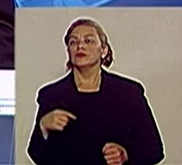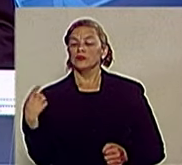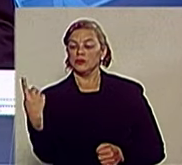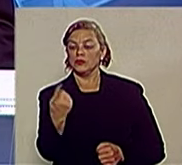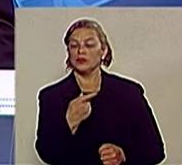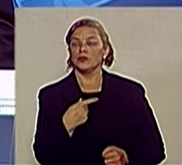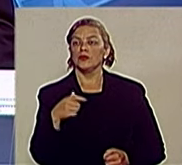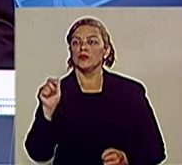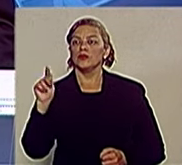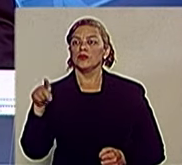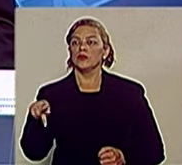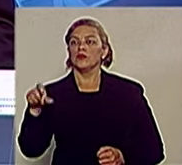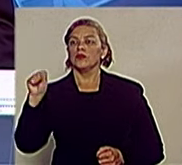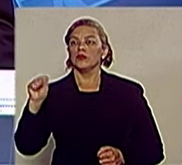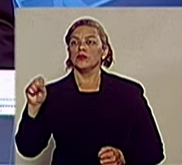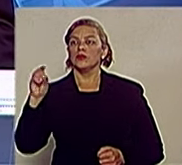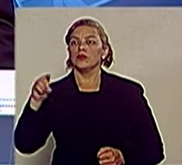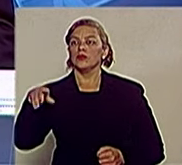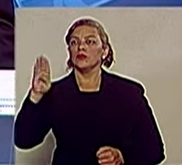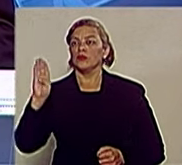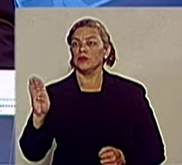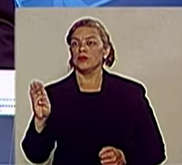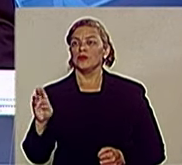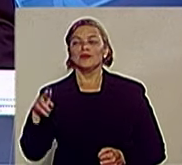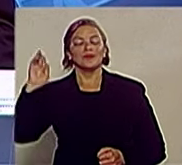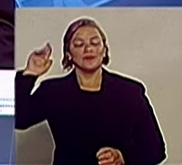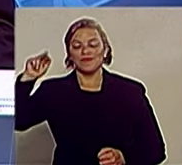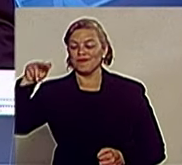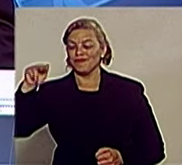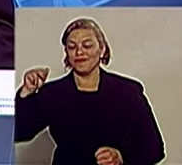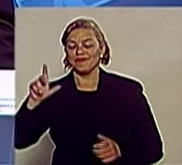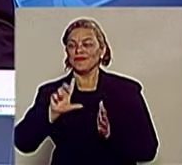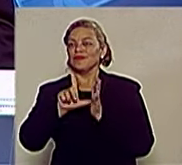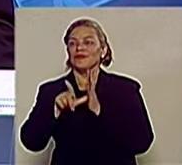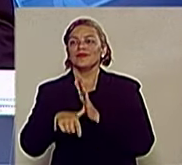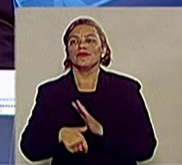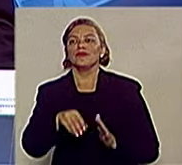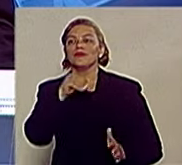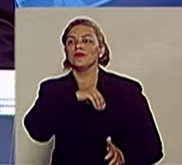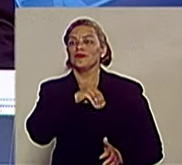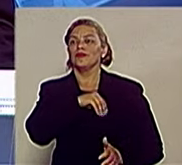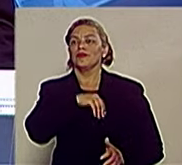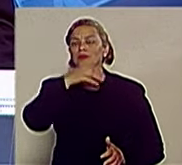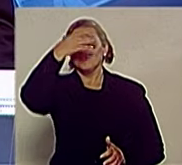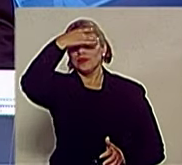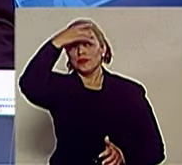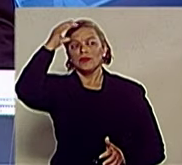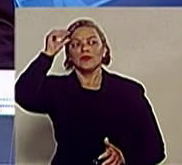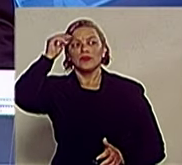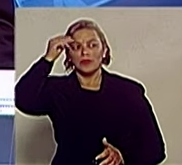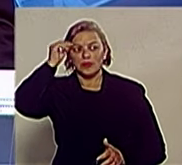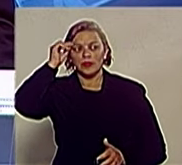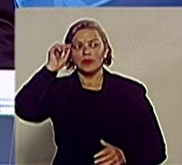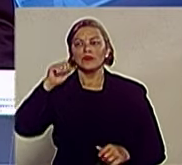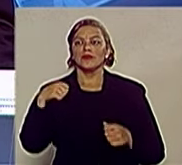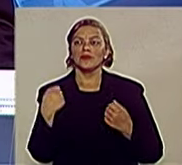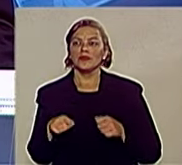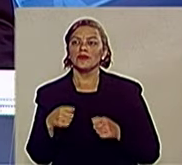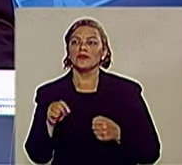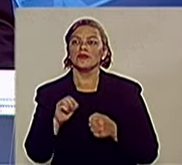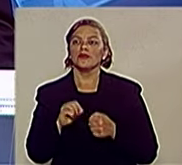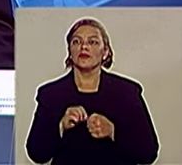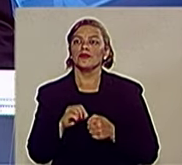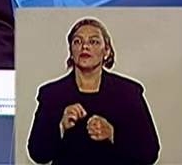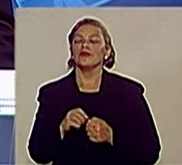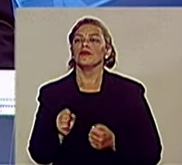com os fornecedores. Lidar bem com os pagamentos é dar o exemplo. Um prefeito tem que fazer assim. Hoje o que está acontecendo na cidade